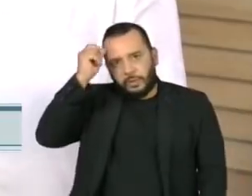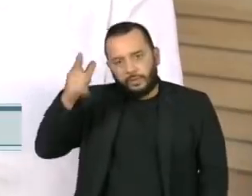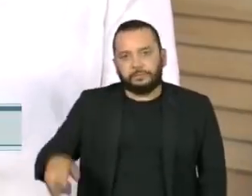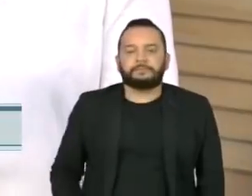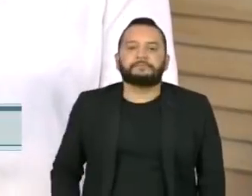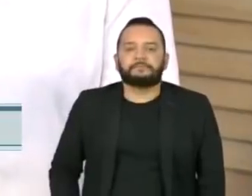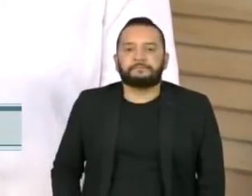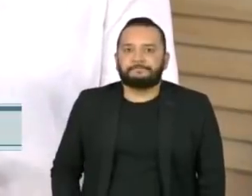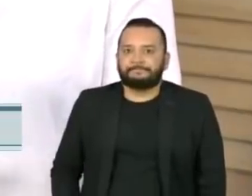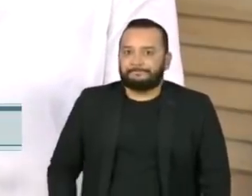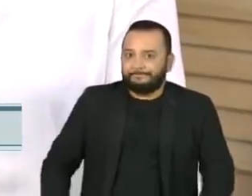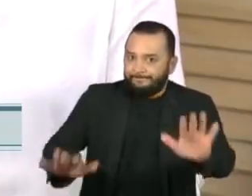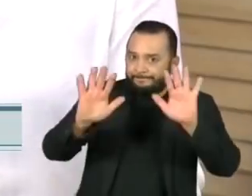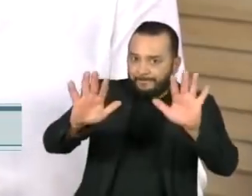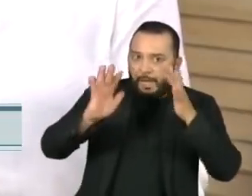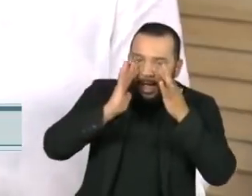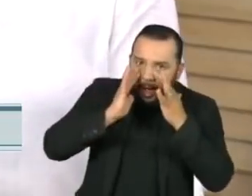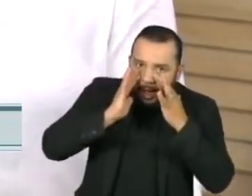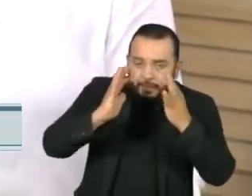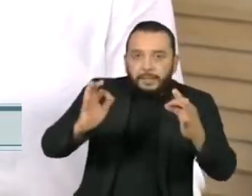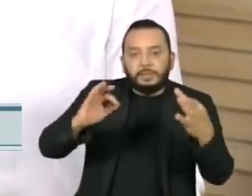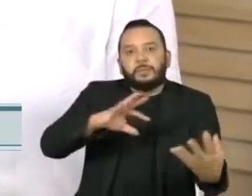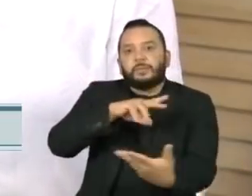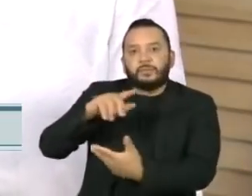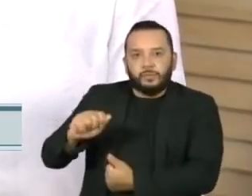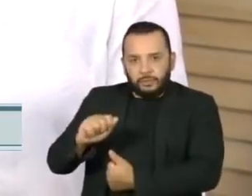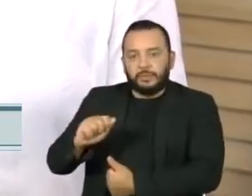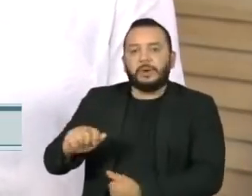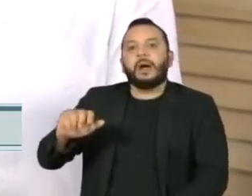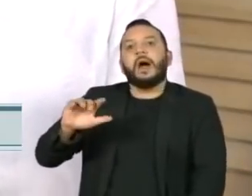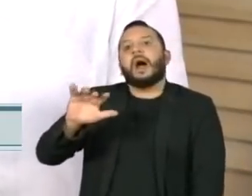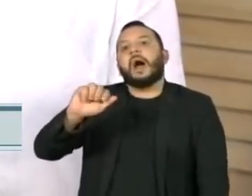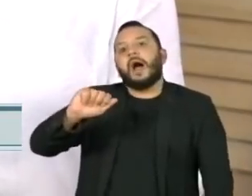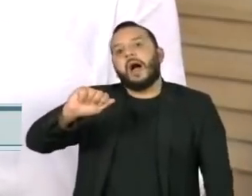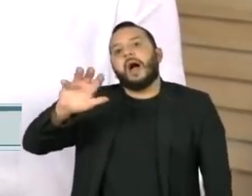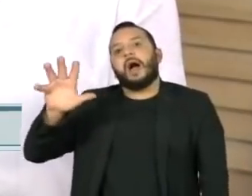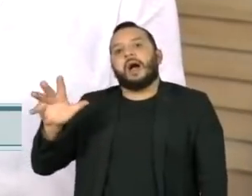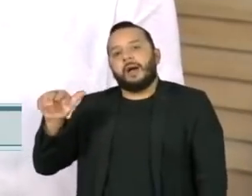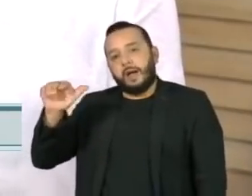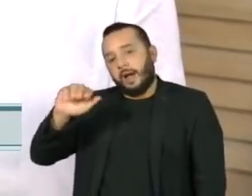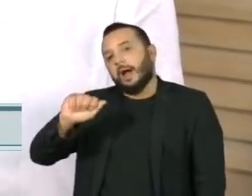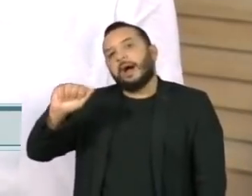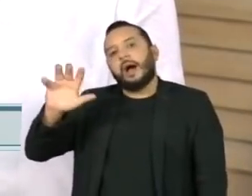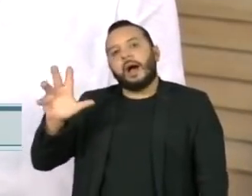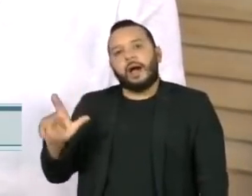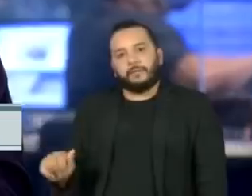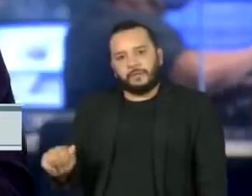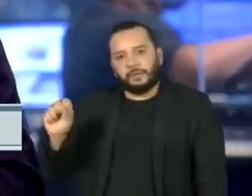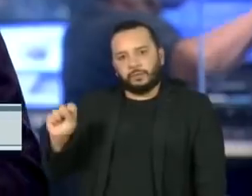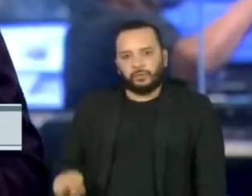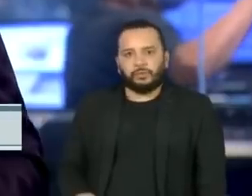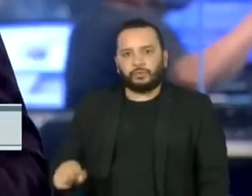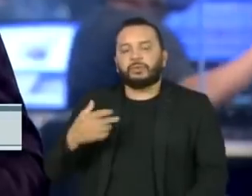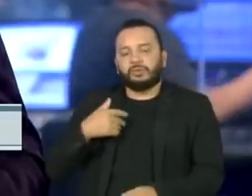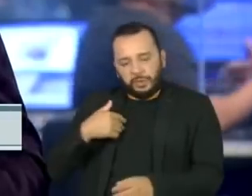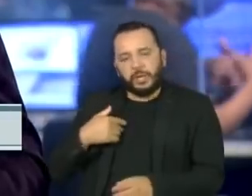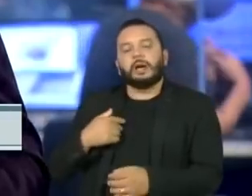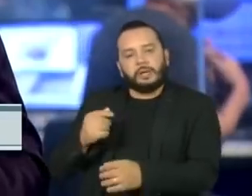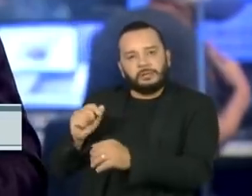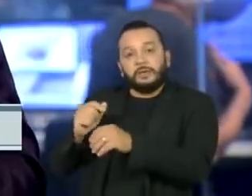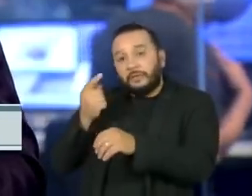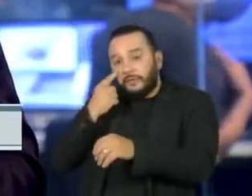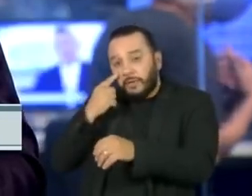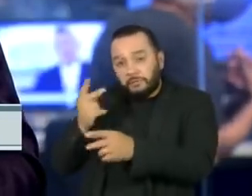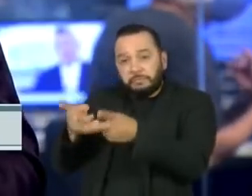Sinal de alerta em todo o mundo. A África do Sul descobriu uma nova variante do coronavírus. A Anvisa já